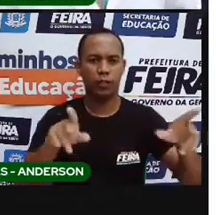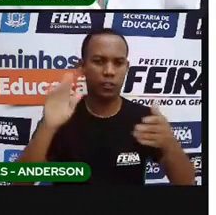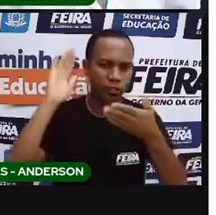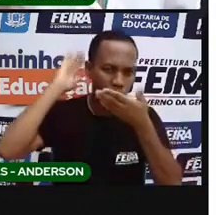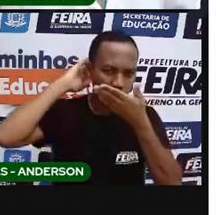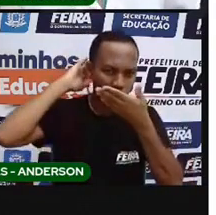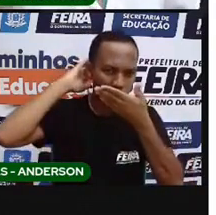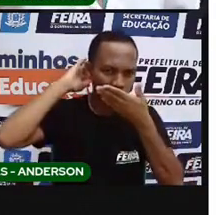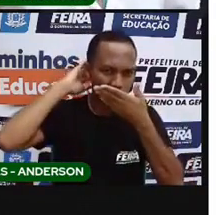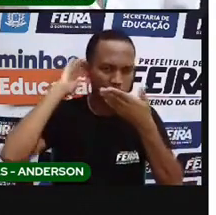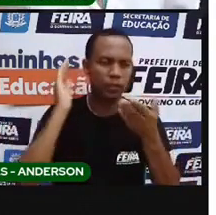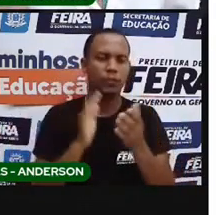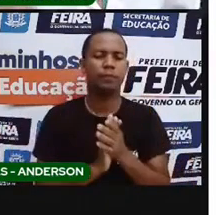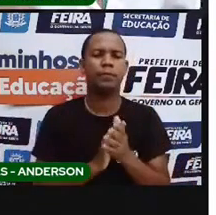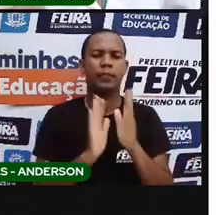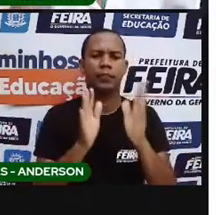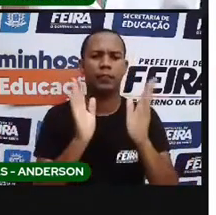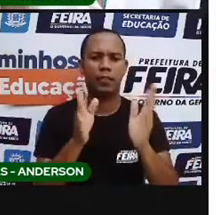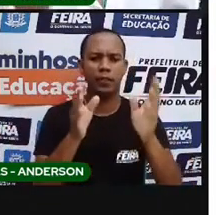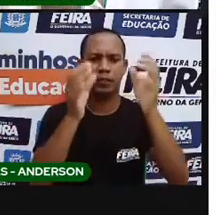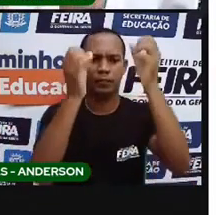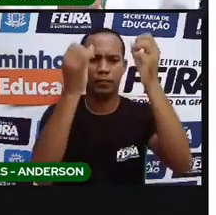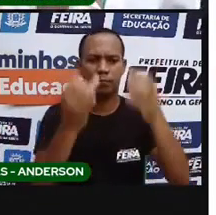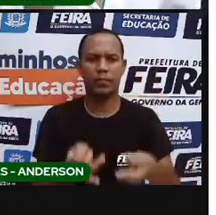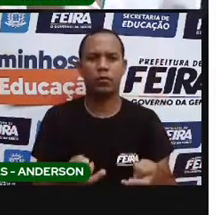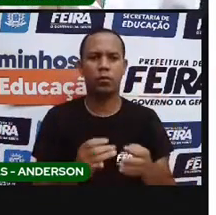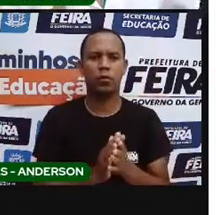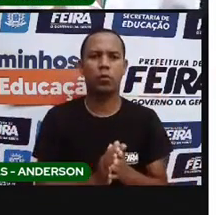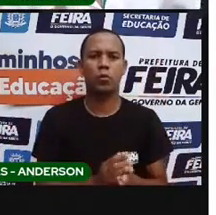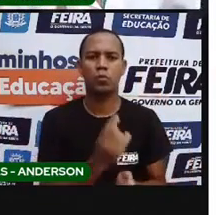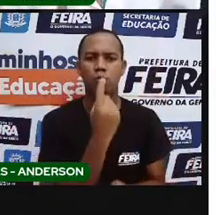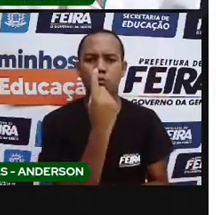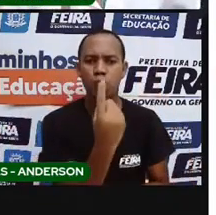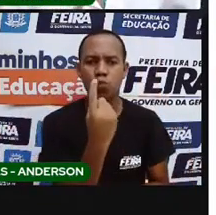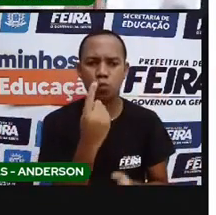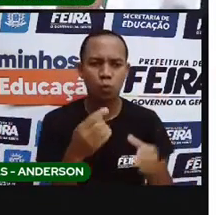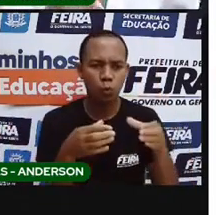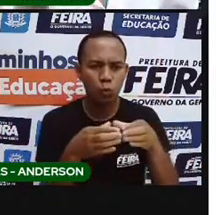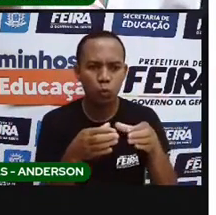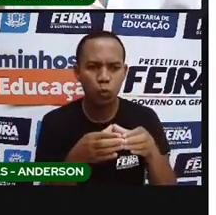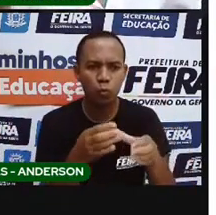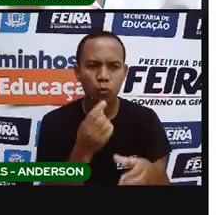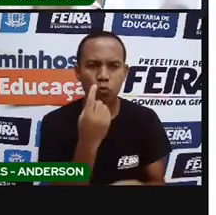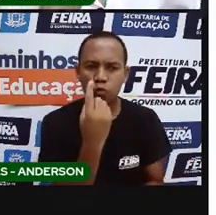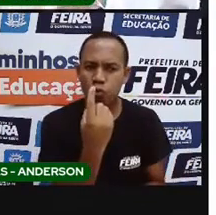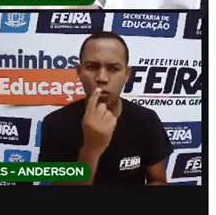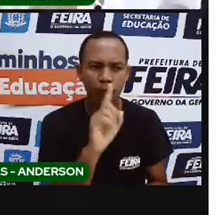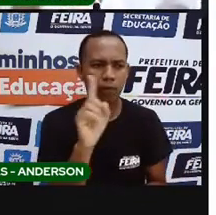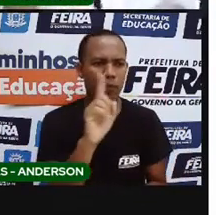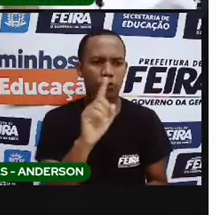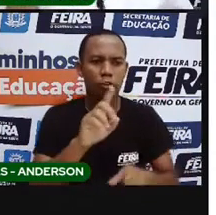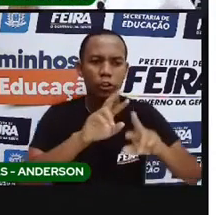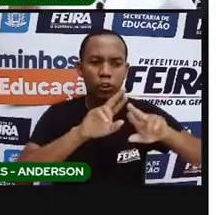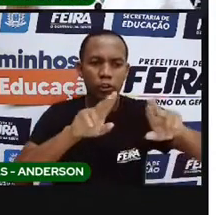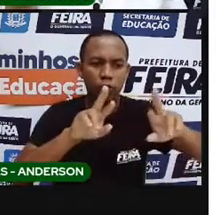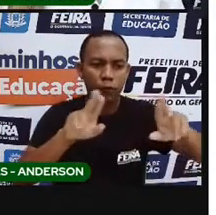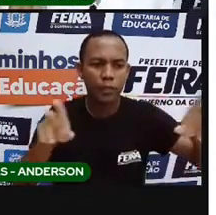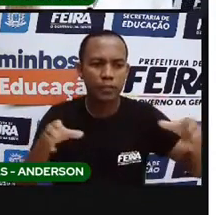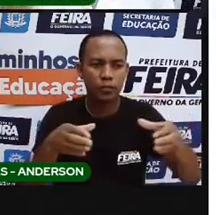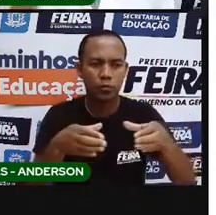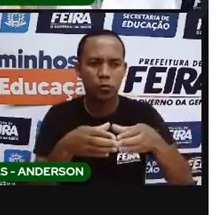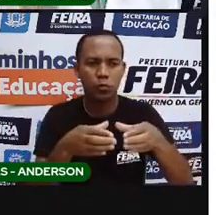diferente? Porque a própria minha já falou com vocês que não se trata de um povo só, que eram vários, que apareceu aqui na